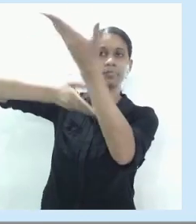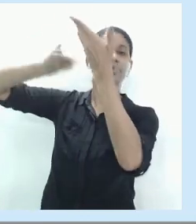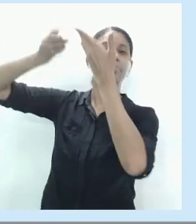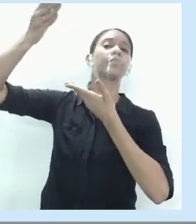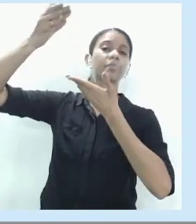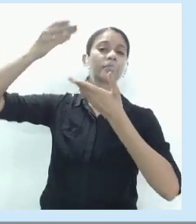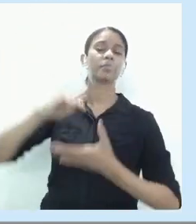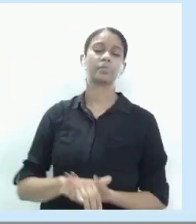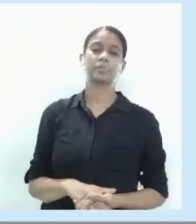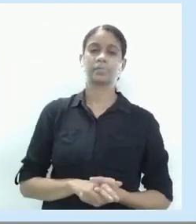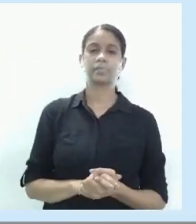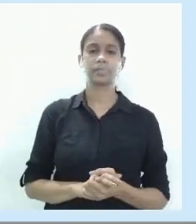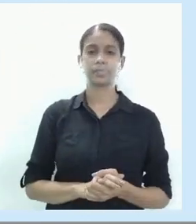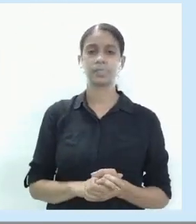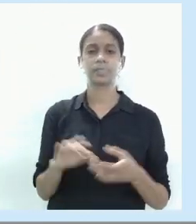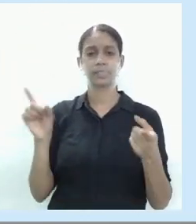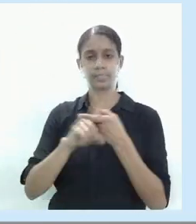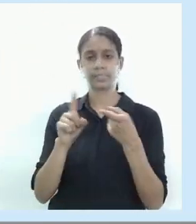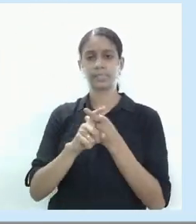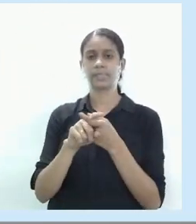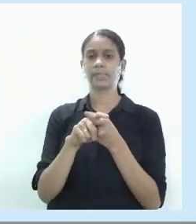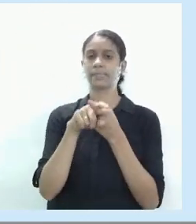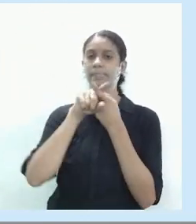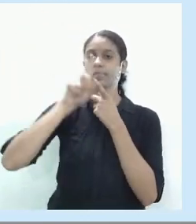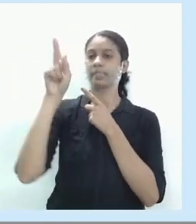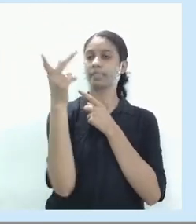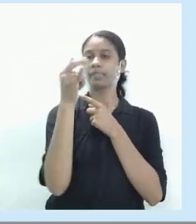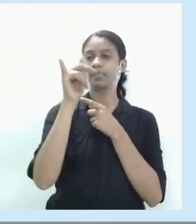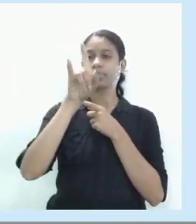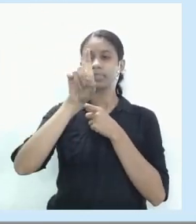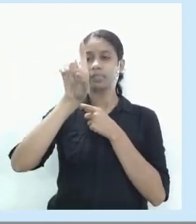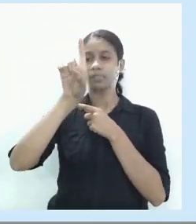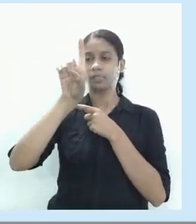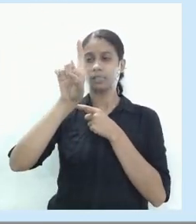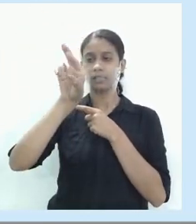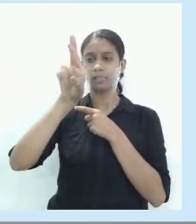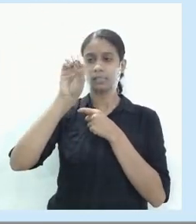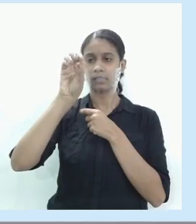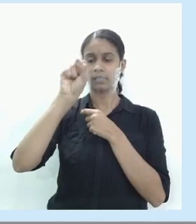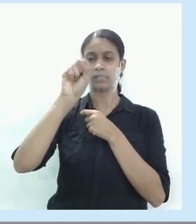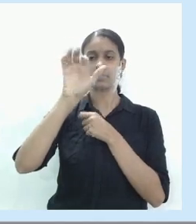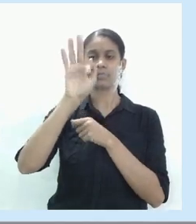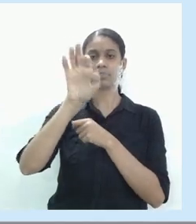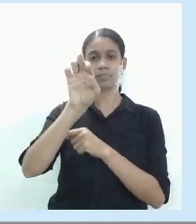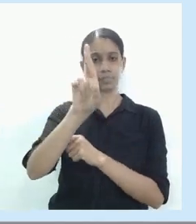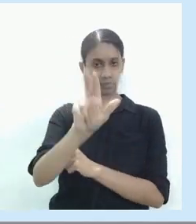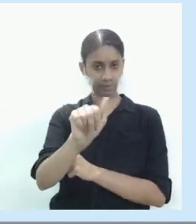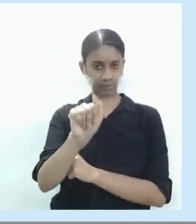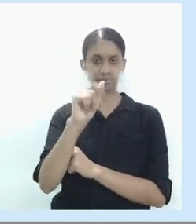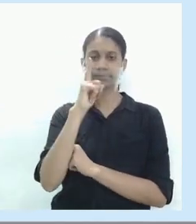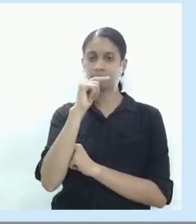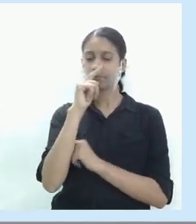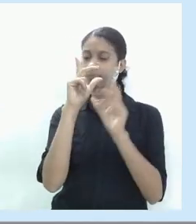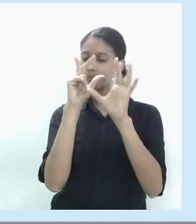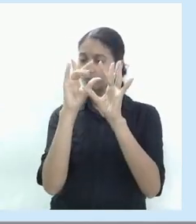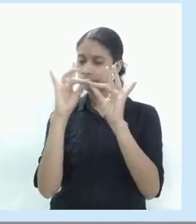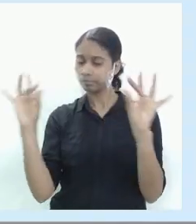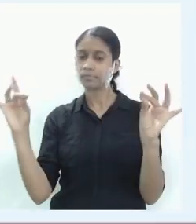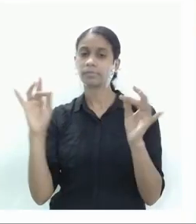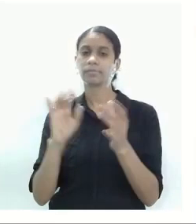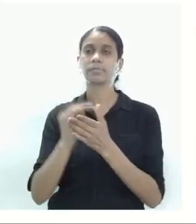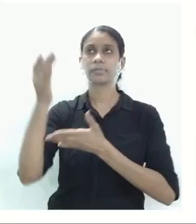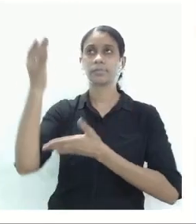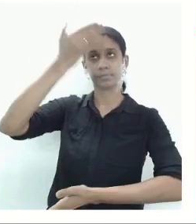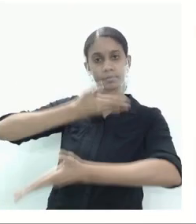gasosas e a hidrosfera as superfícies líquidas e essa relação ela vai fazer a biosfera